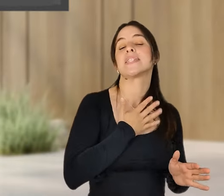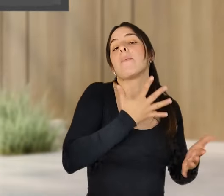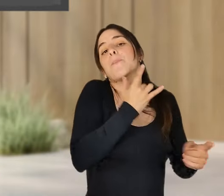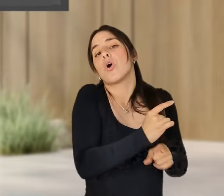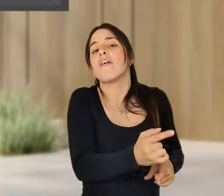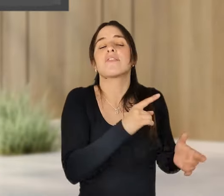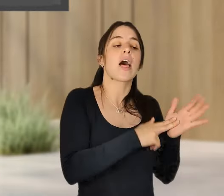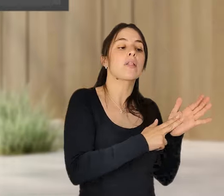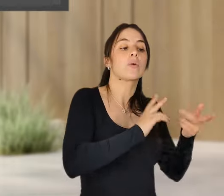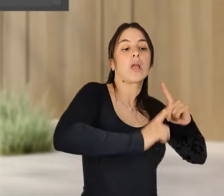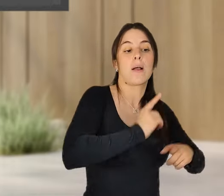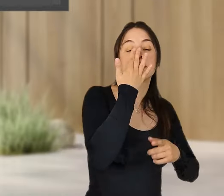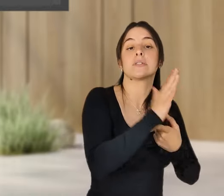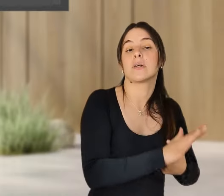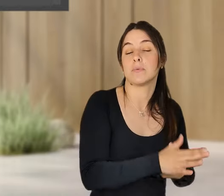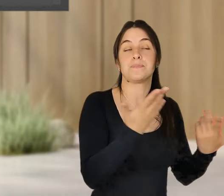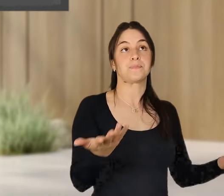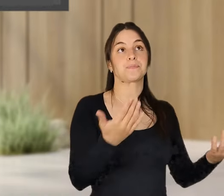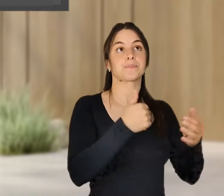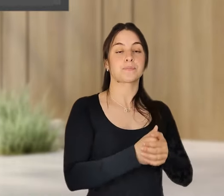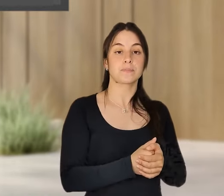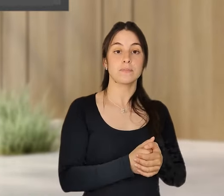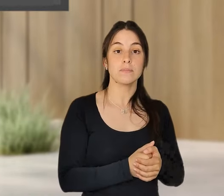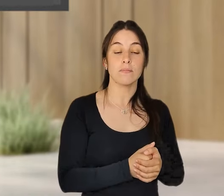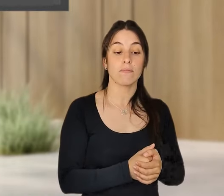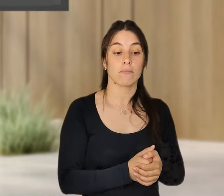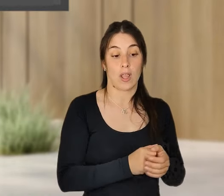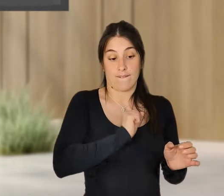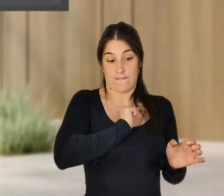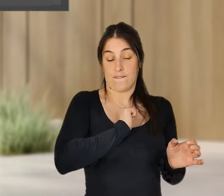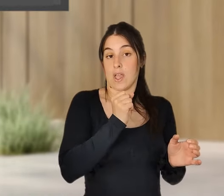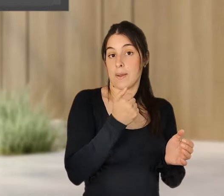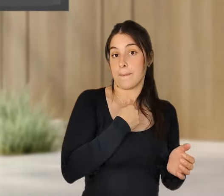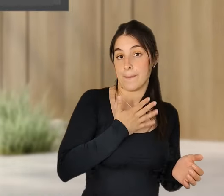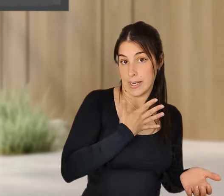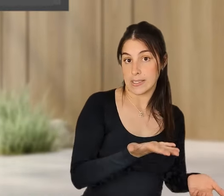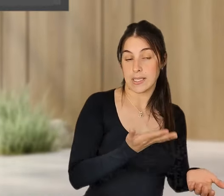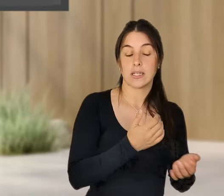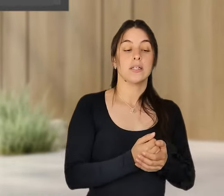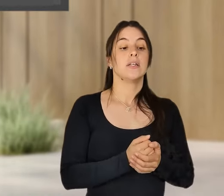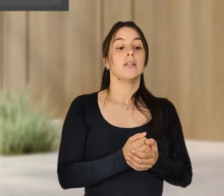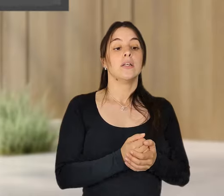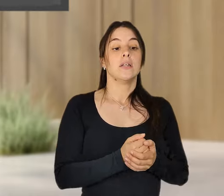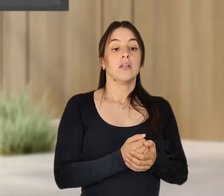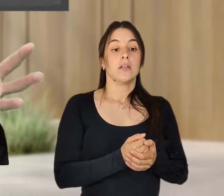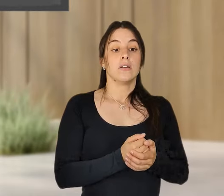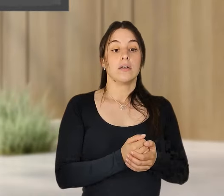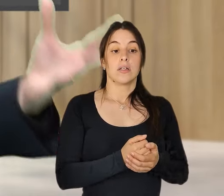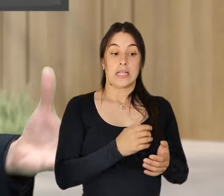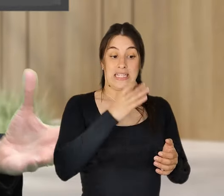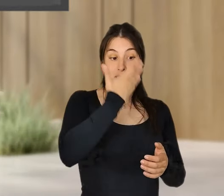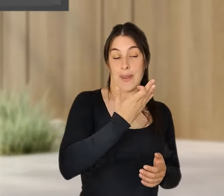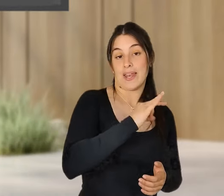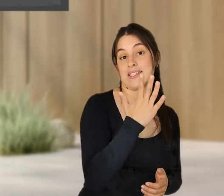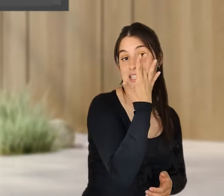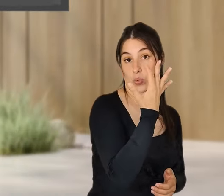que já, no caso da semana de quatro dias, onde nós trabalhamos mais, na semana de cinco dias, a